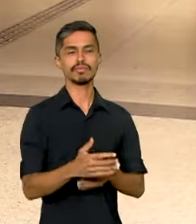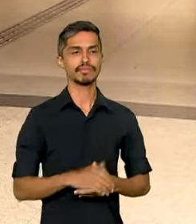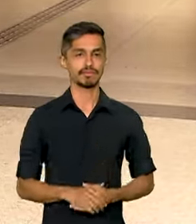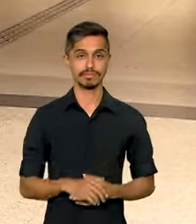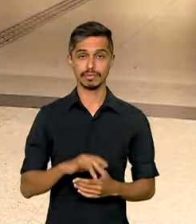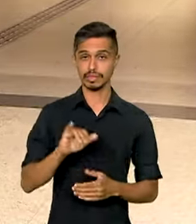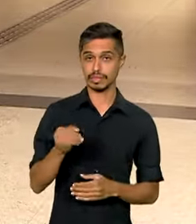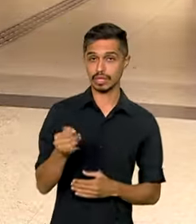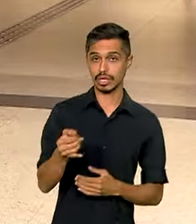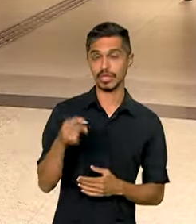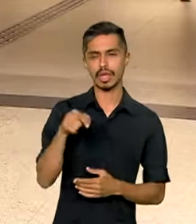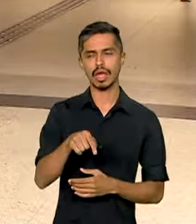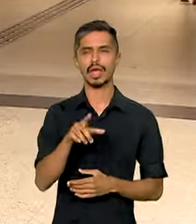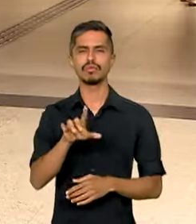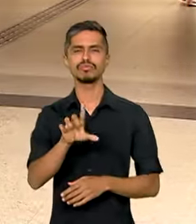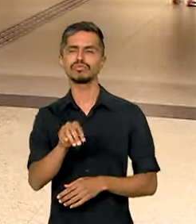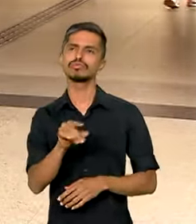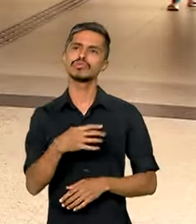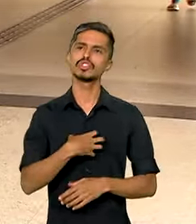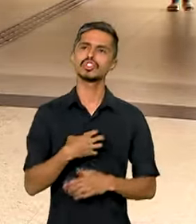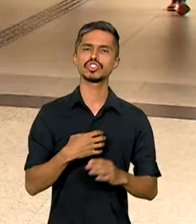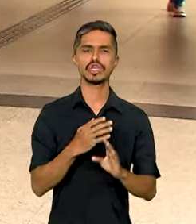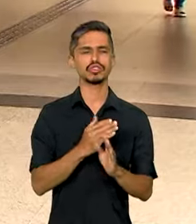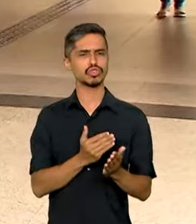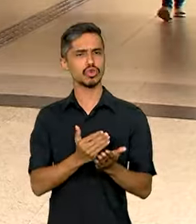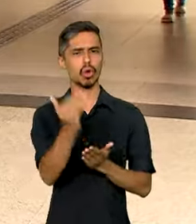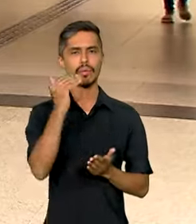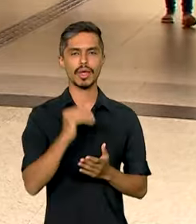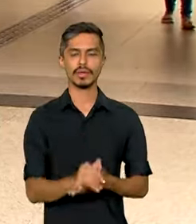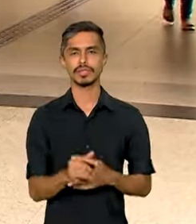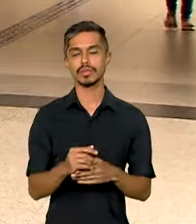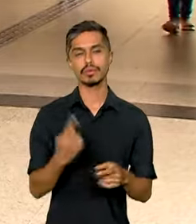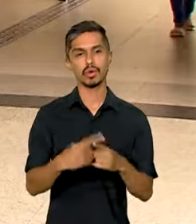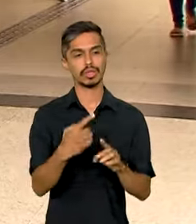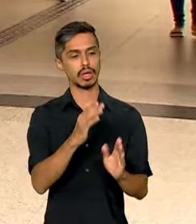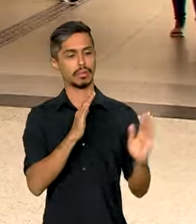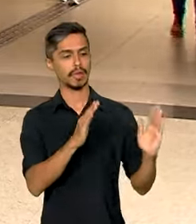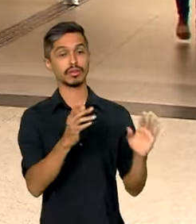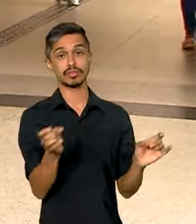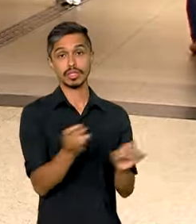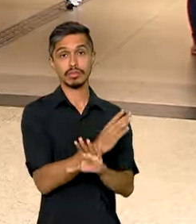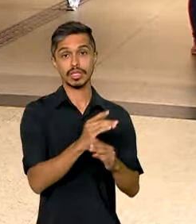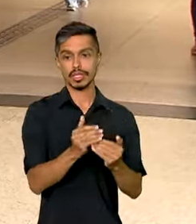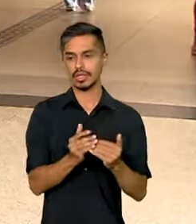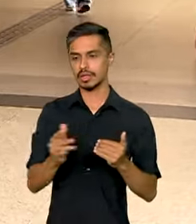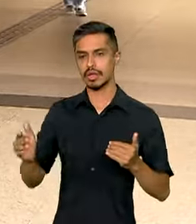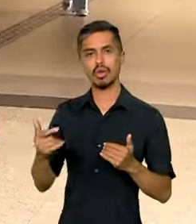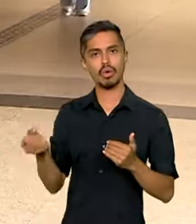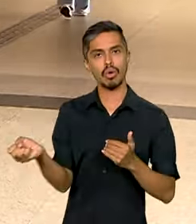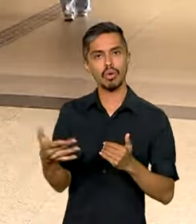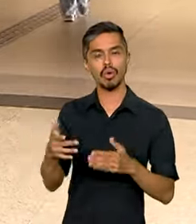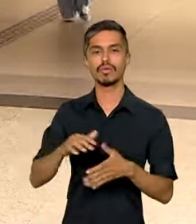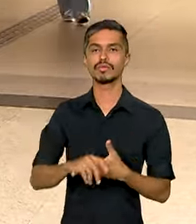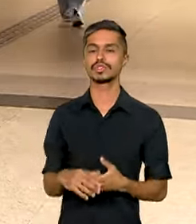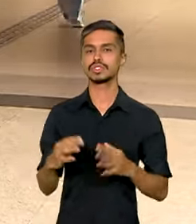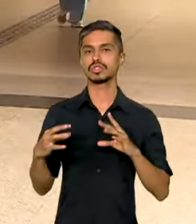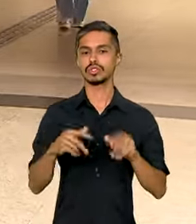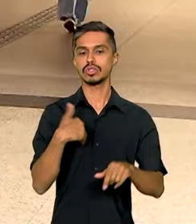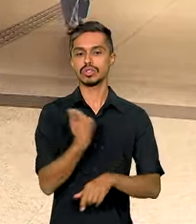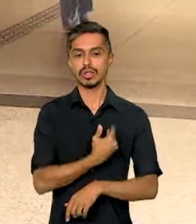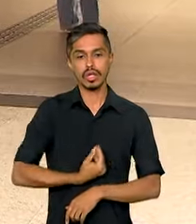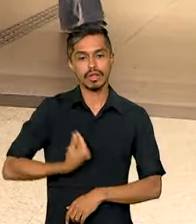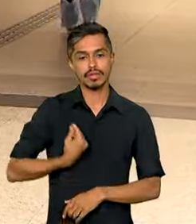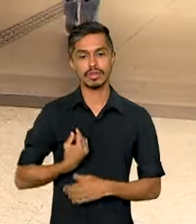Janeiro é assim uma espécie de portal entre o ciclo que se fecha e outro que se abre na vida de todos nós.